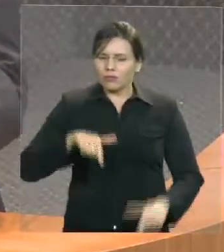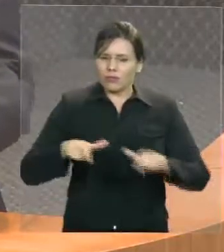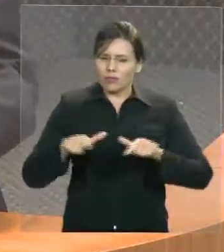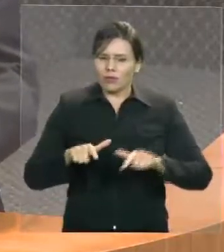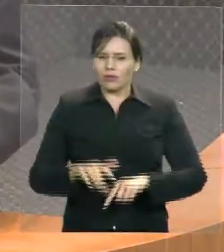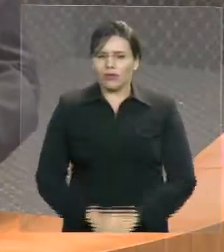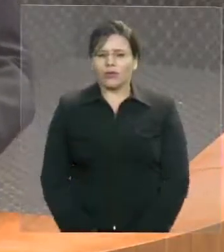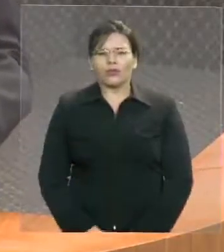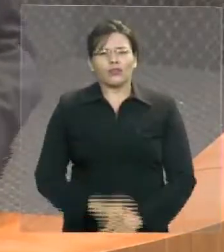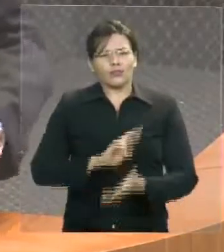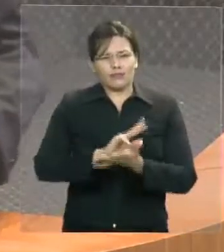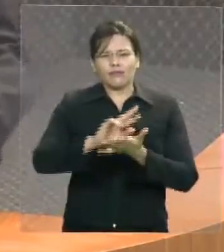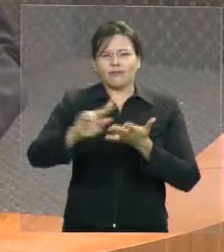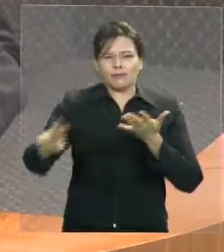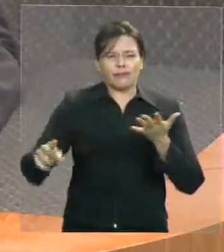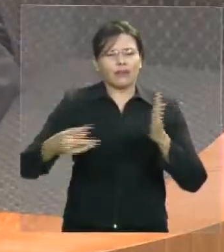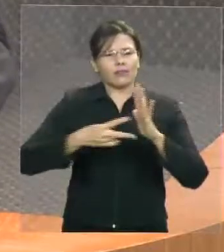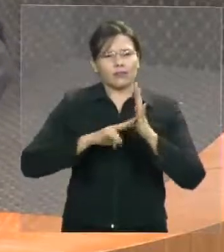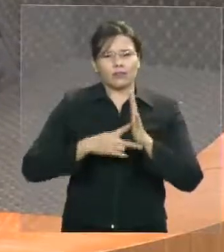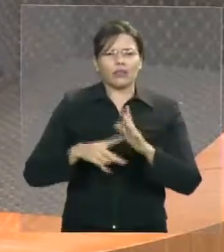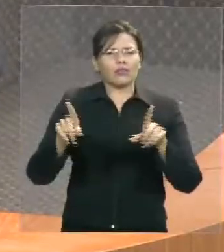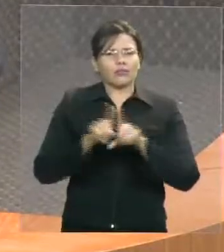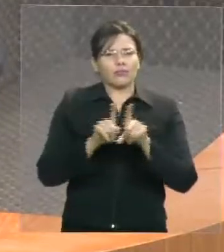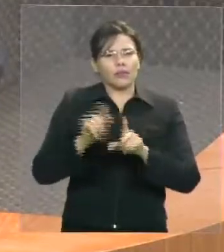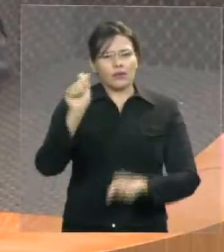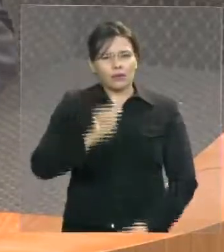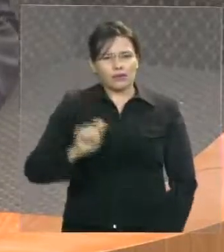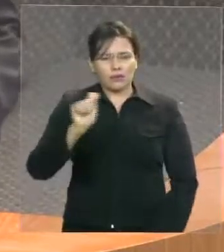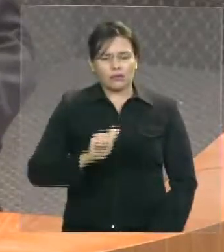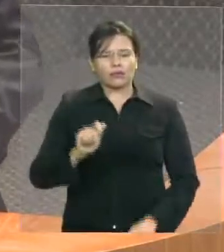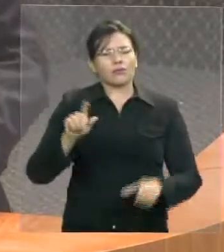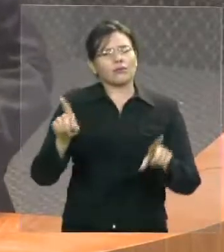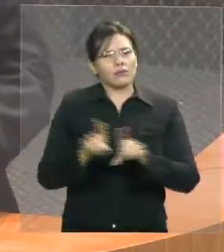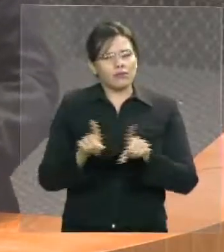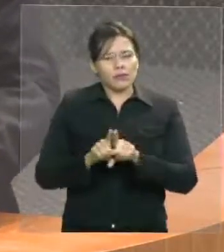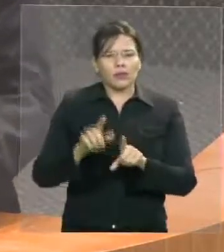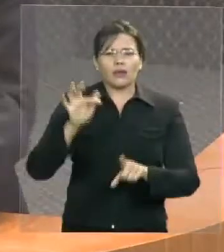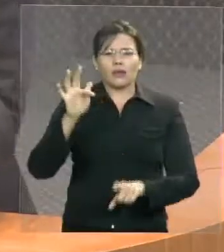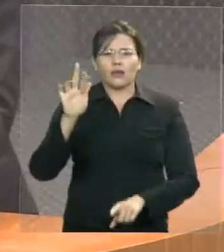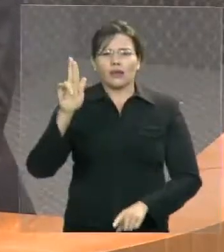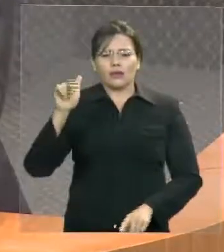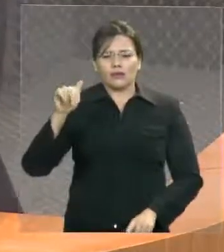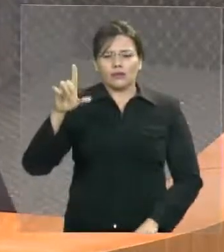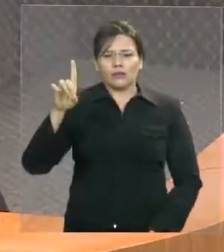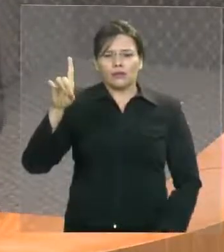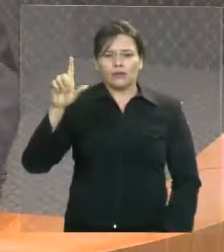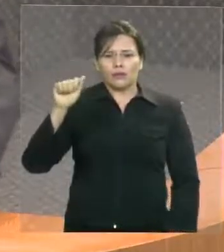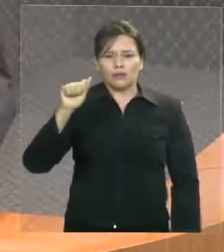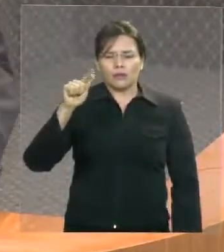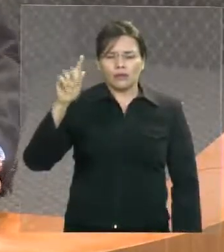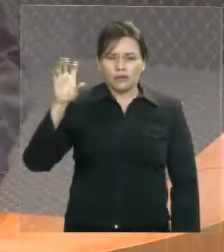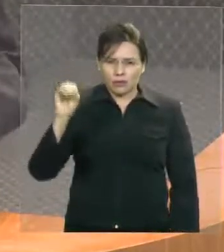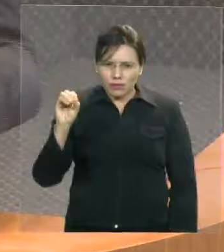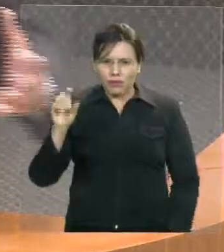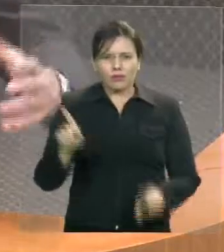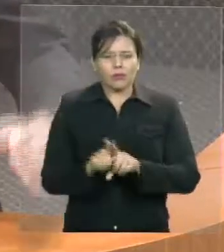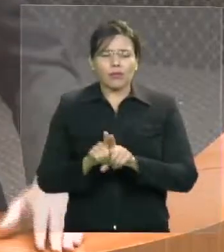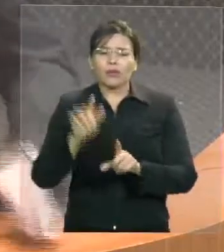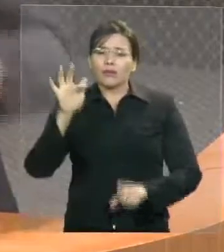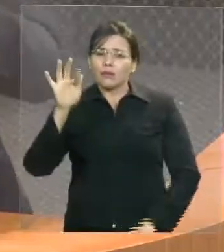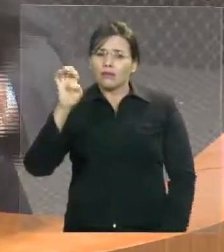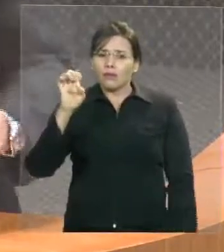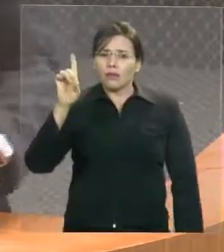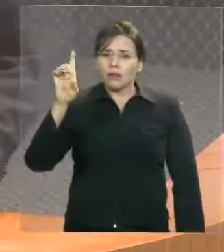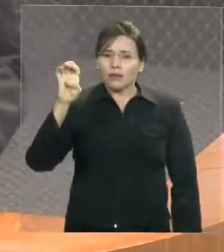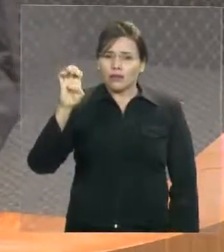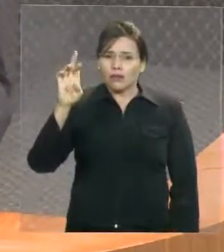e assim por diante, assim como outras organizações, sindicatos e associações e federações, que